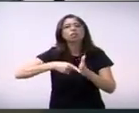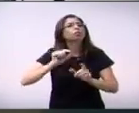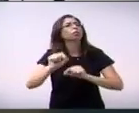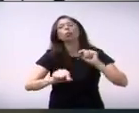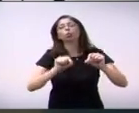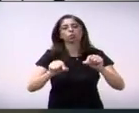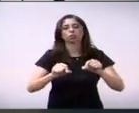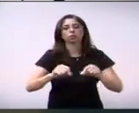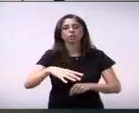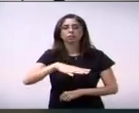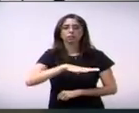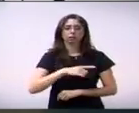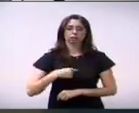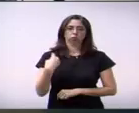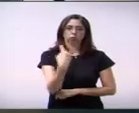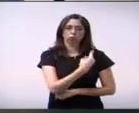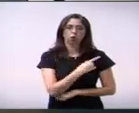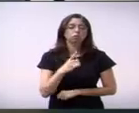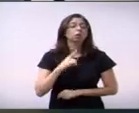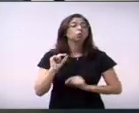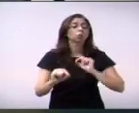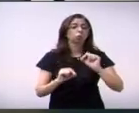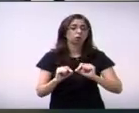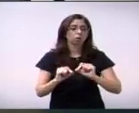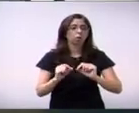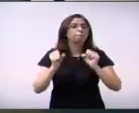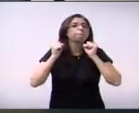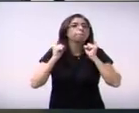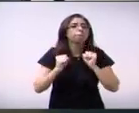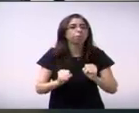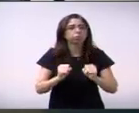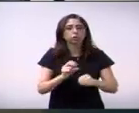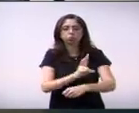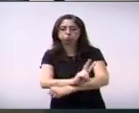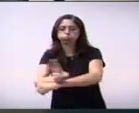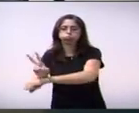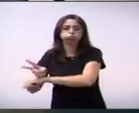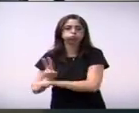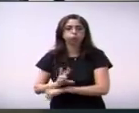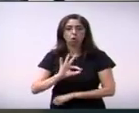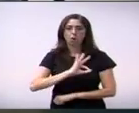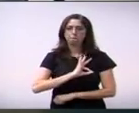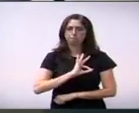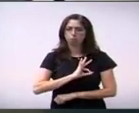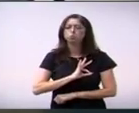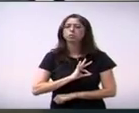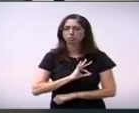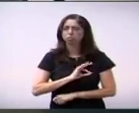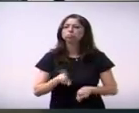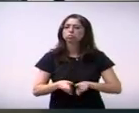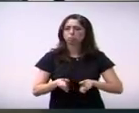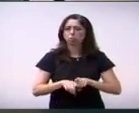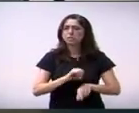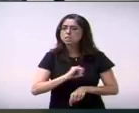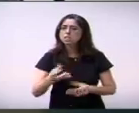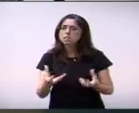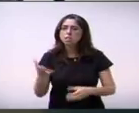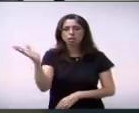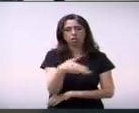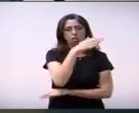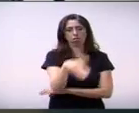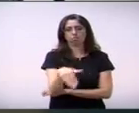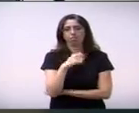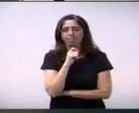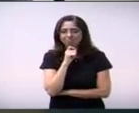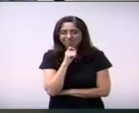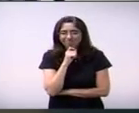município tem claramente o poder de polícia para, inclusive, embargar, seja lá o que